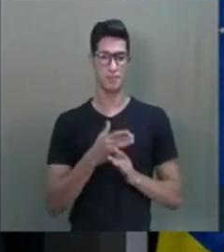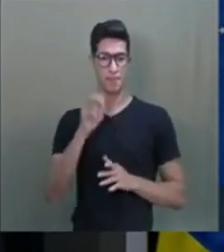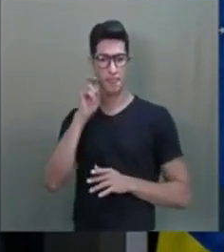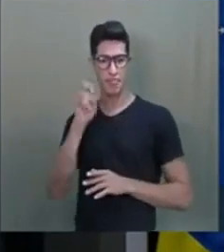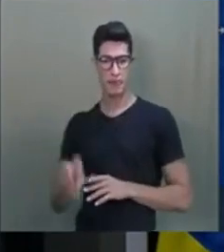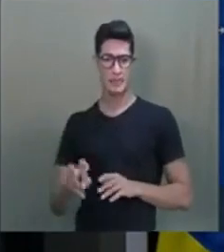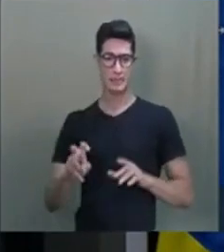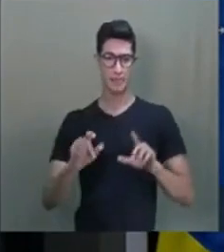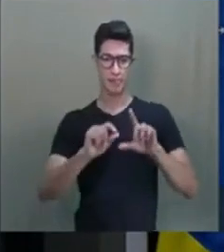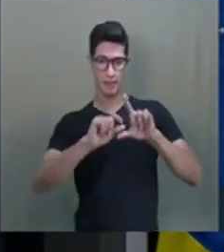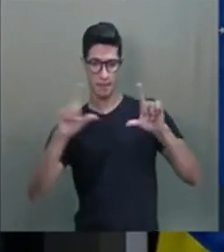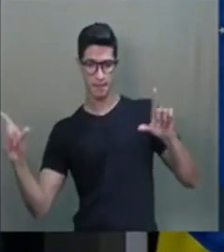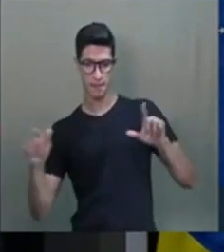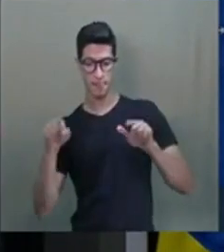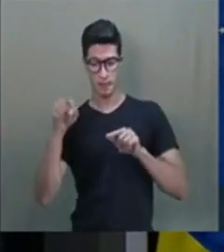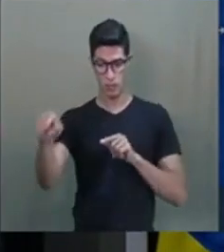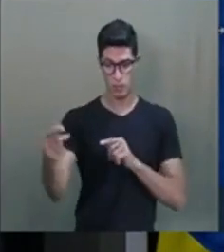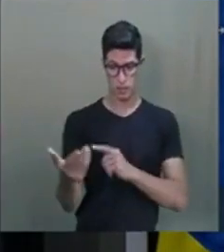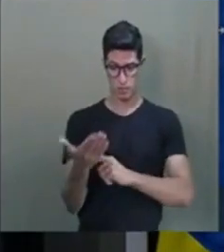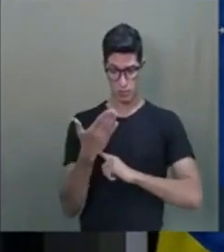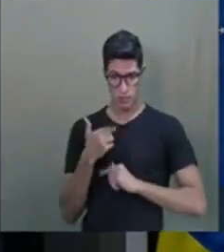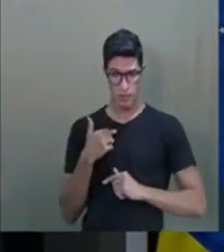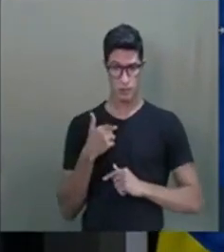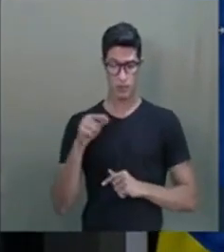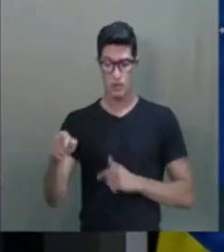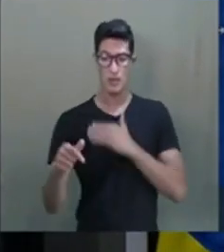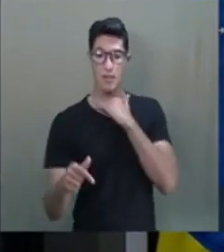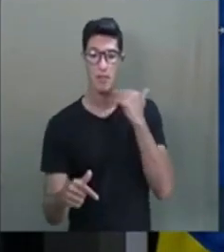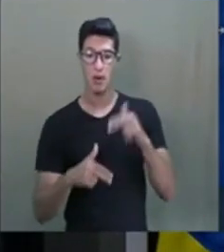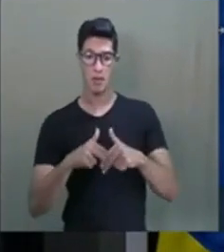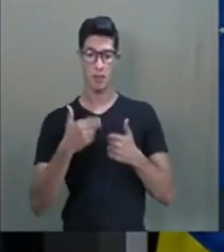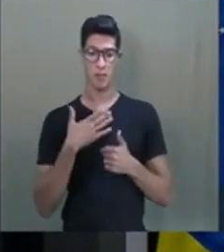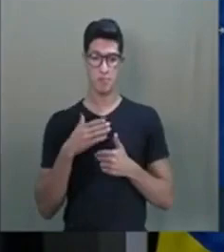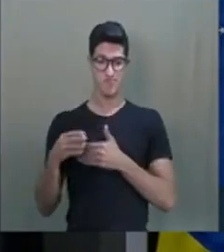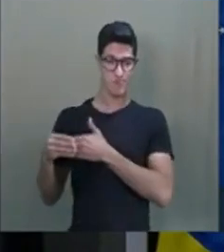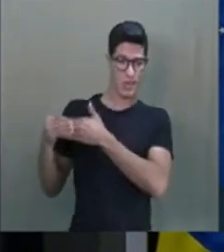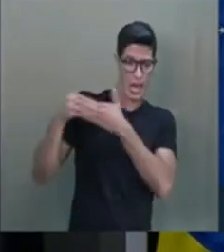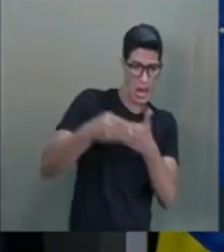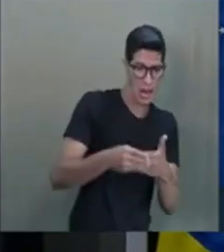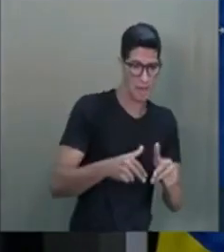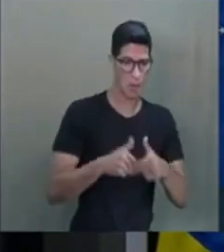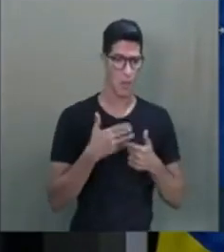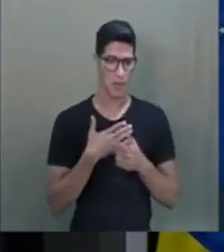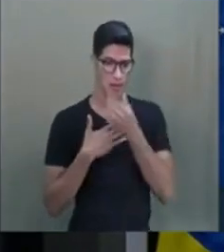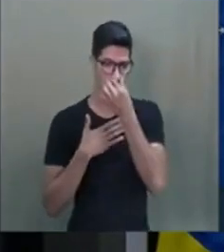frase, você por mim, você morre por mim, você carrega por mim.